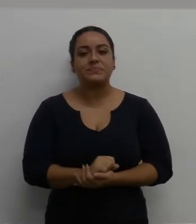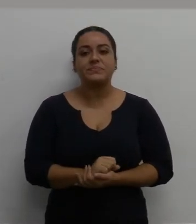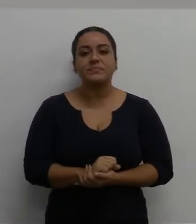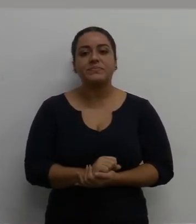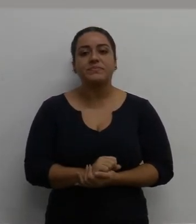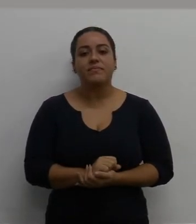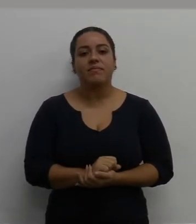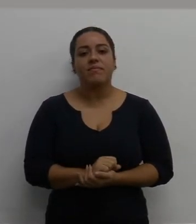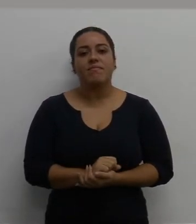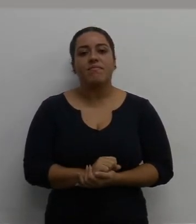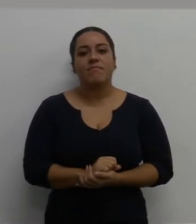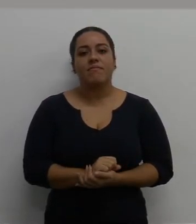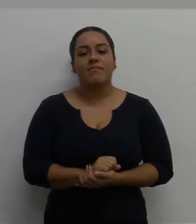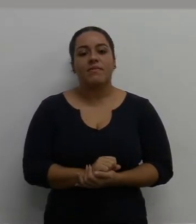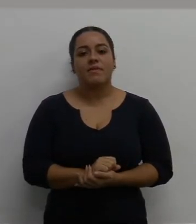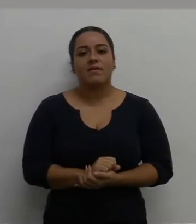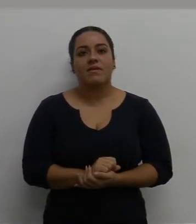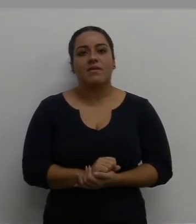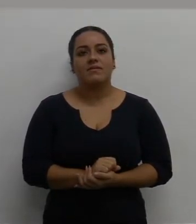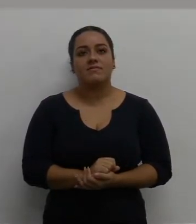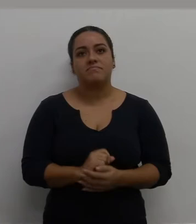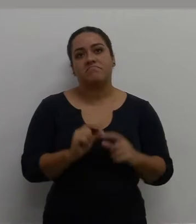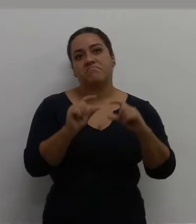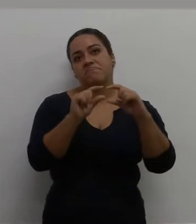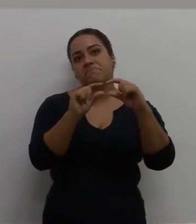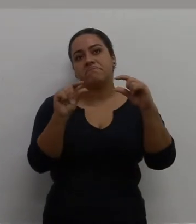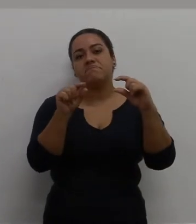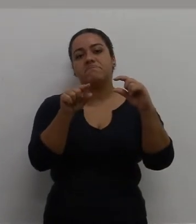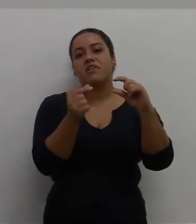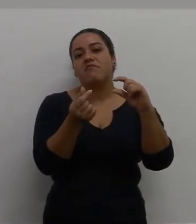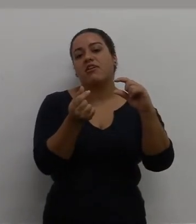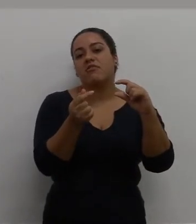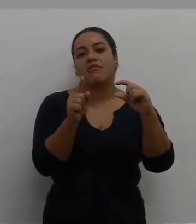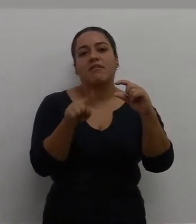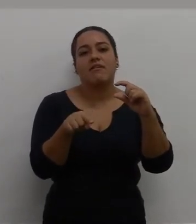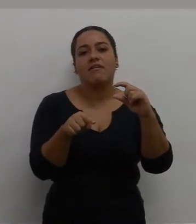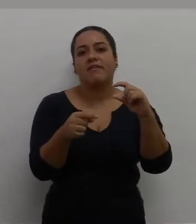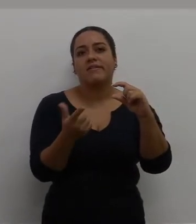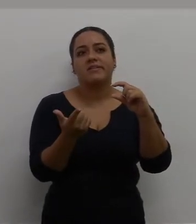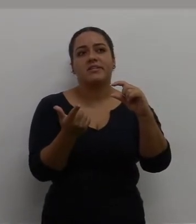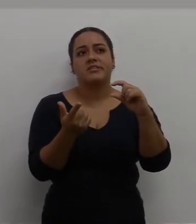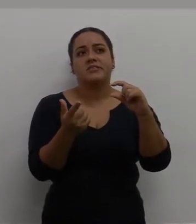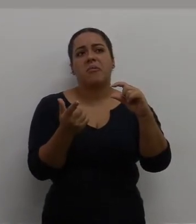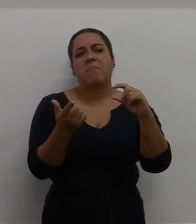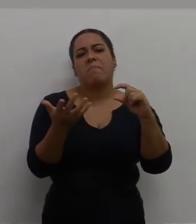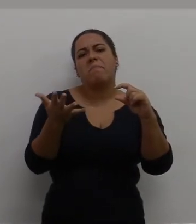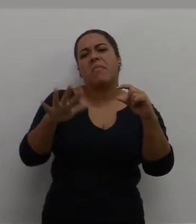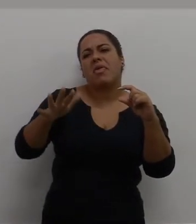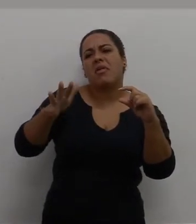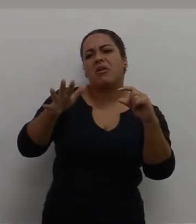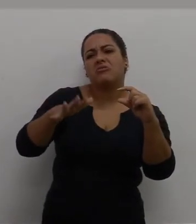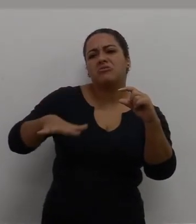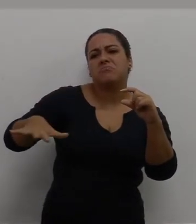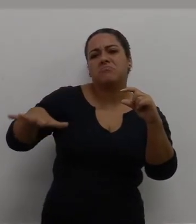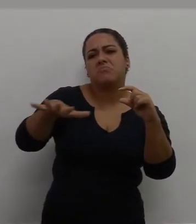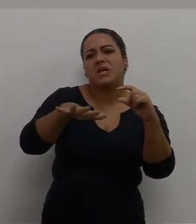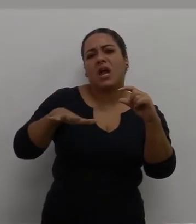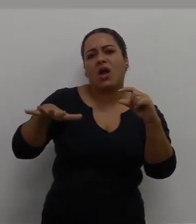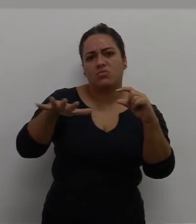é um valor, é uma média